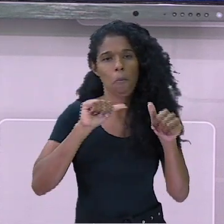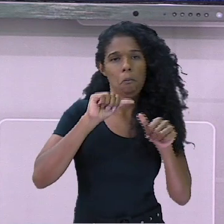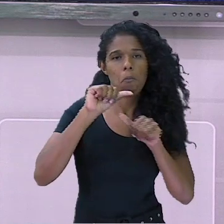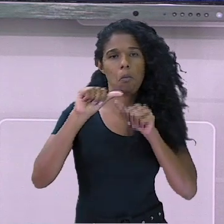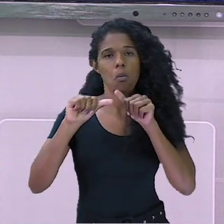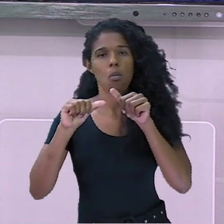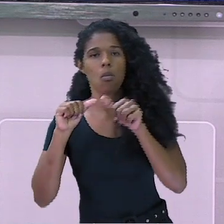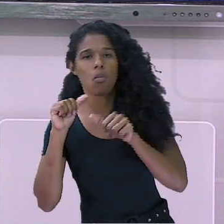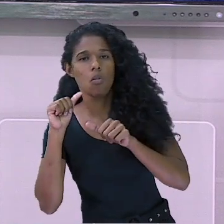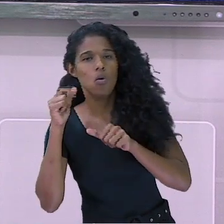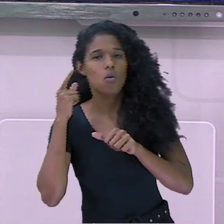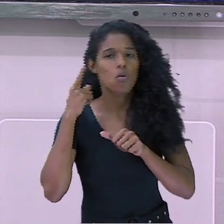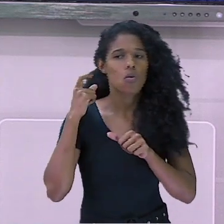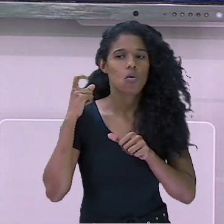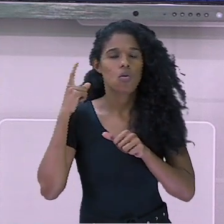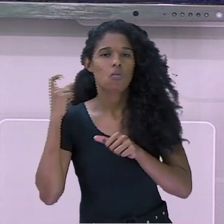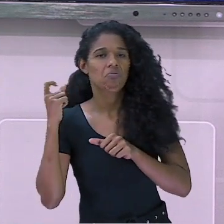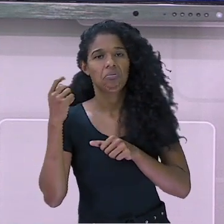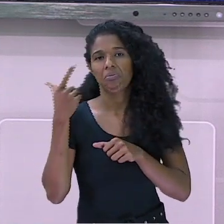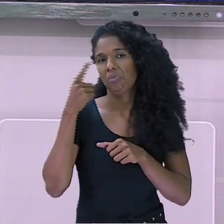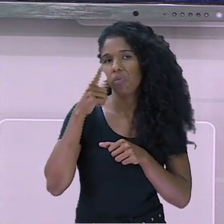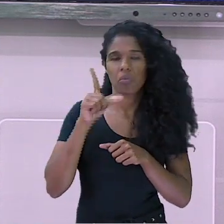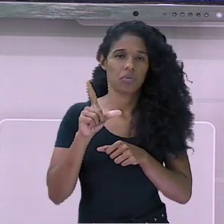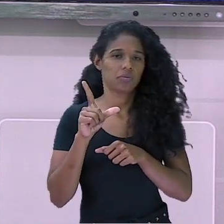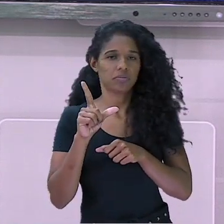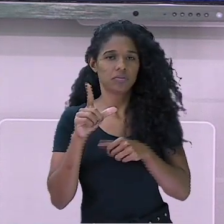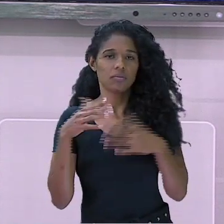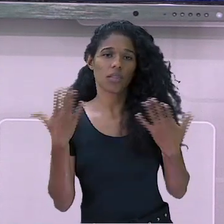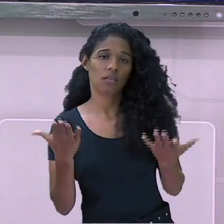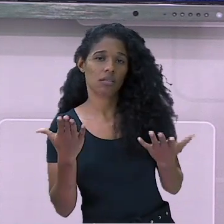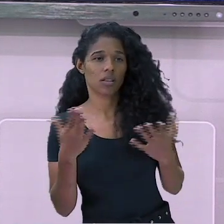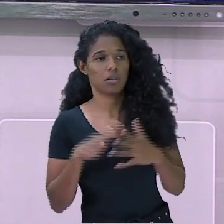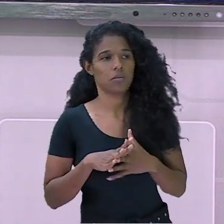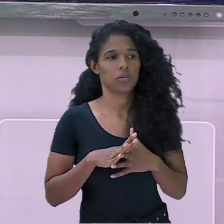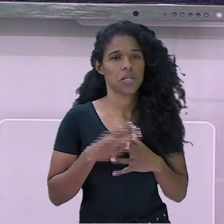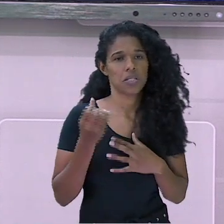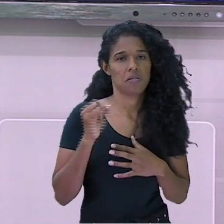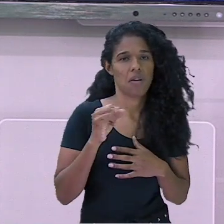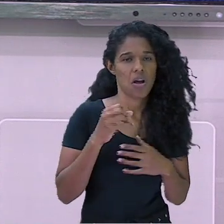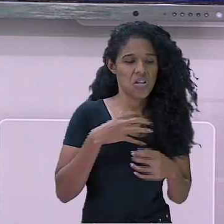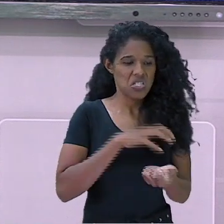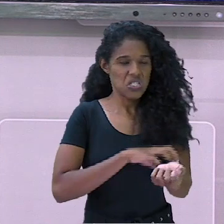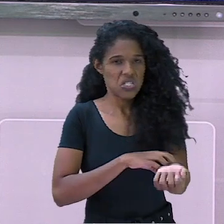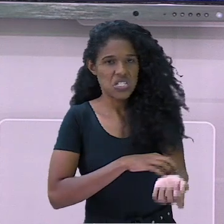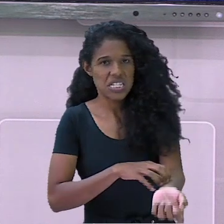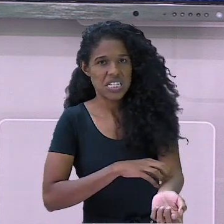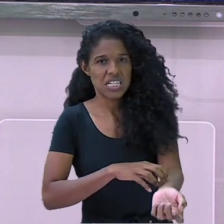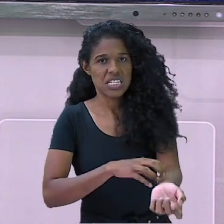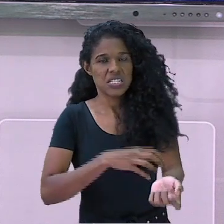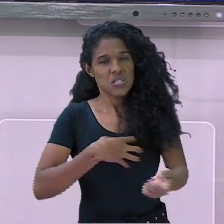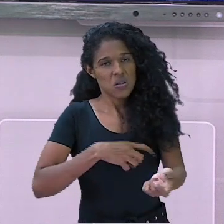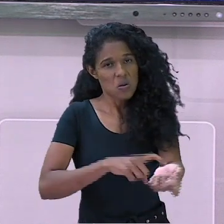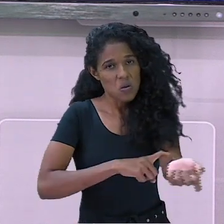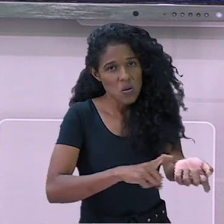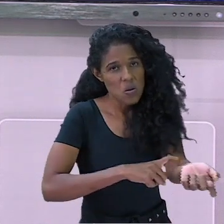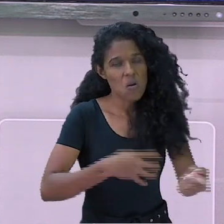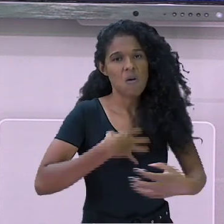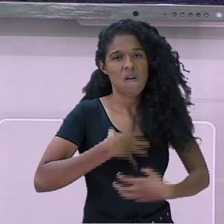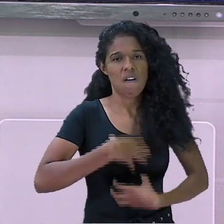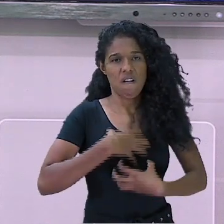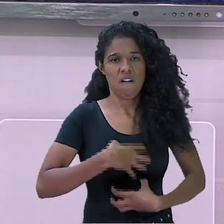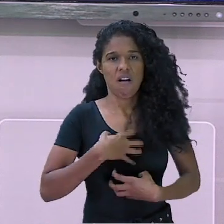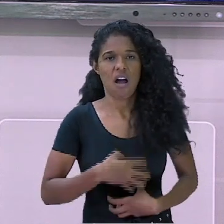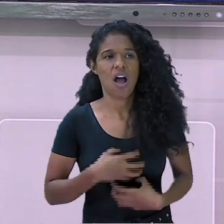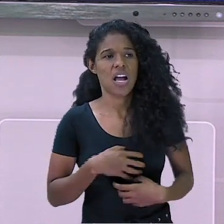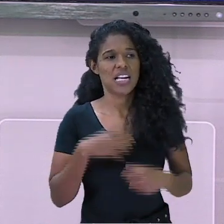tristeza, frustração, sarcasmo, seriedade, entre outras. As expressões faciais, os